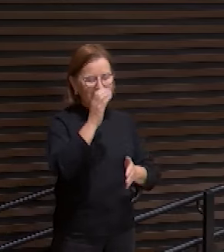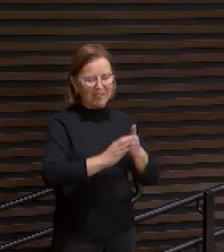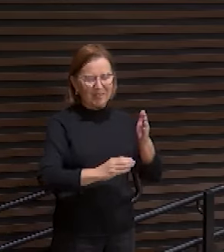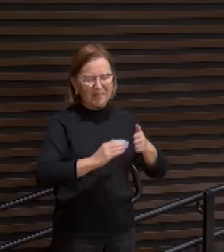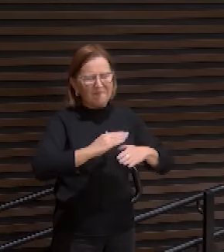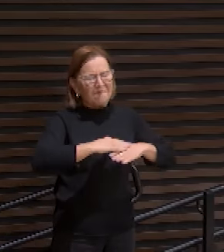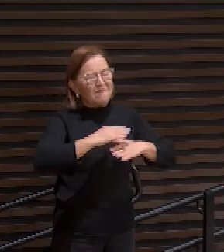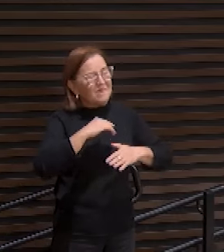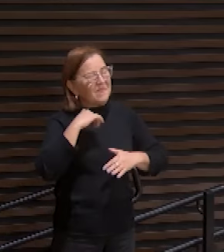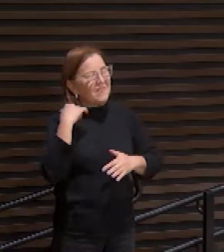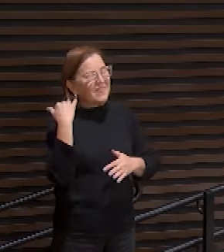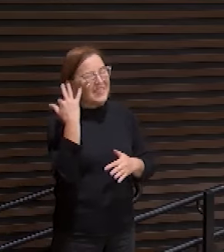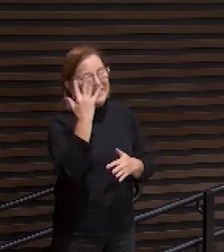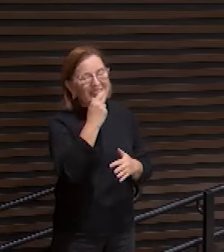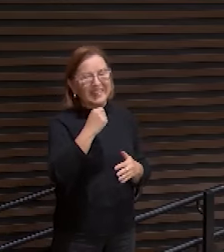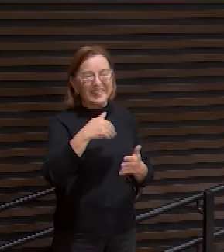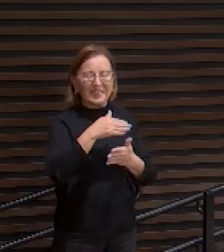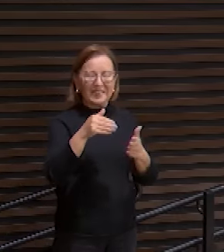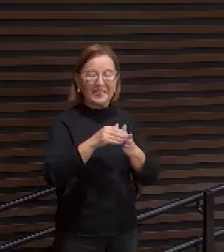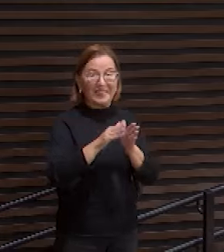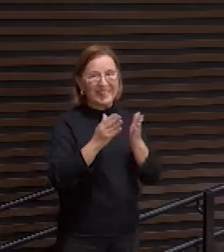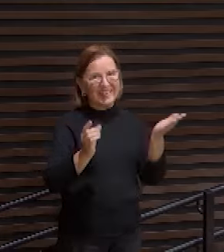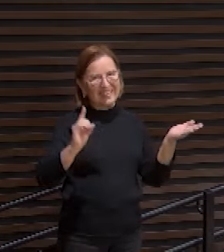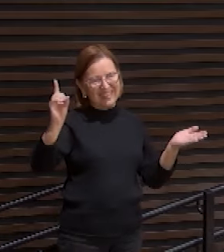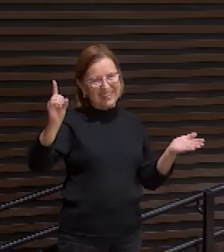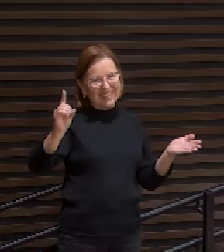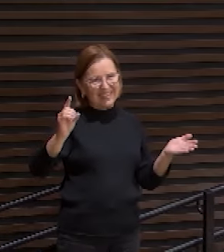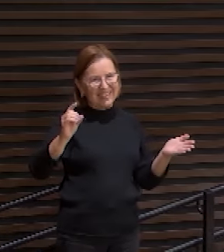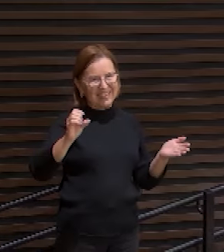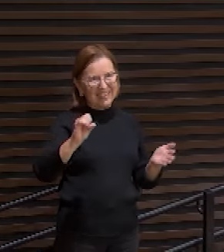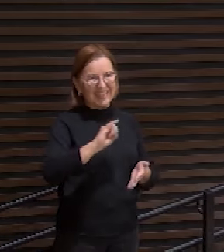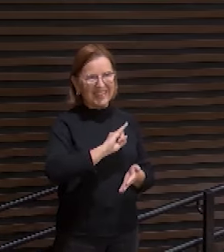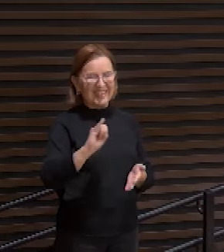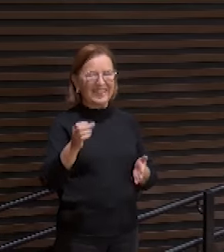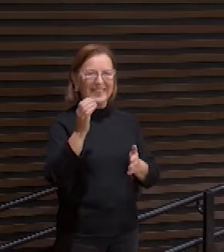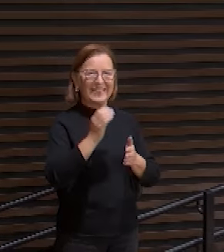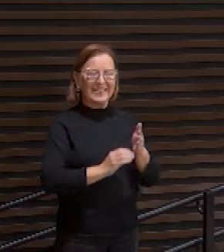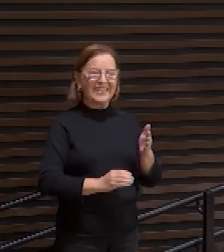lindo de toda a Bíblia. Isaías, capítulo 53.